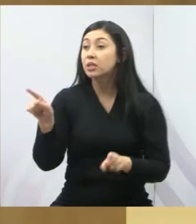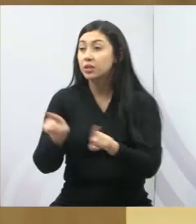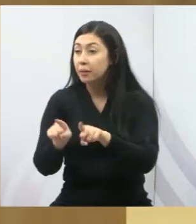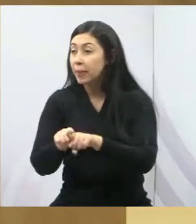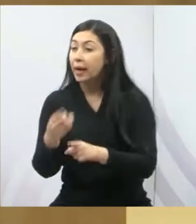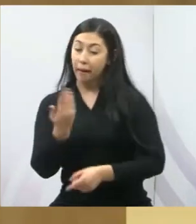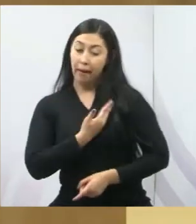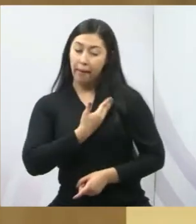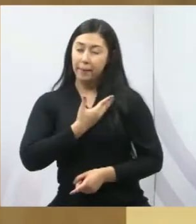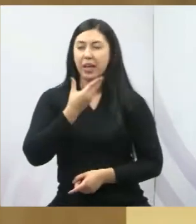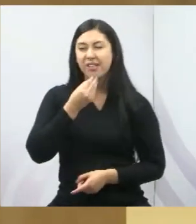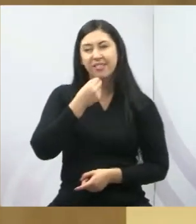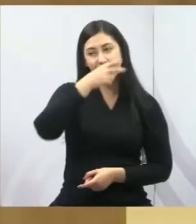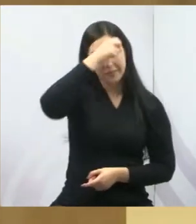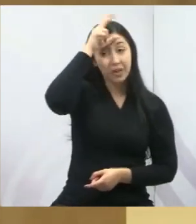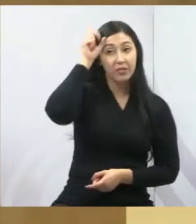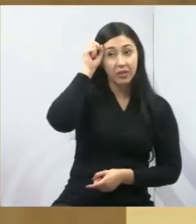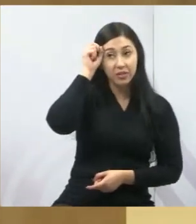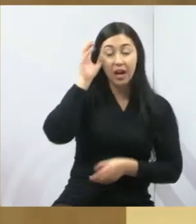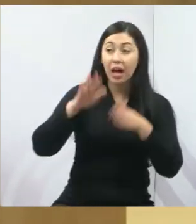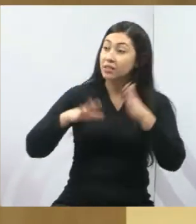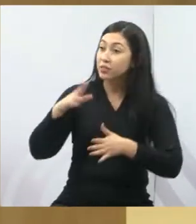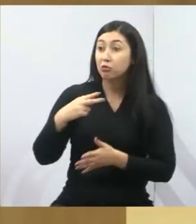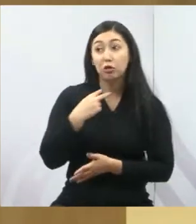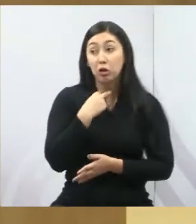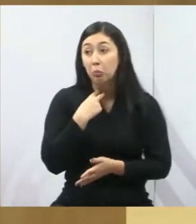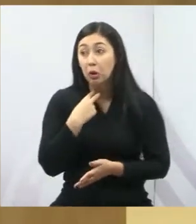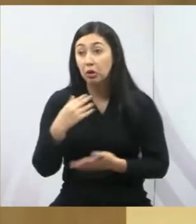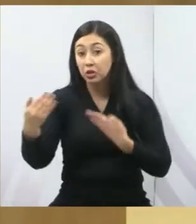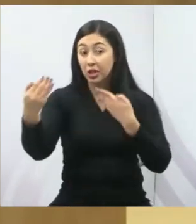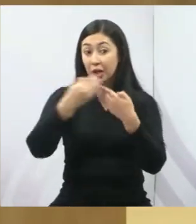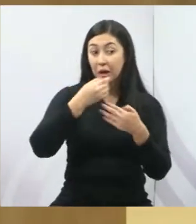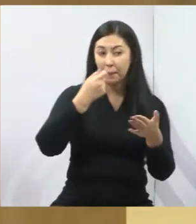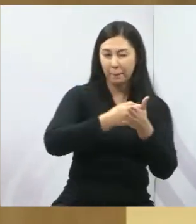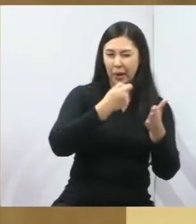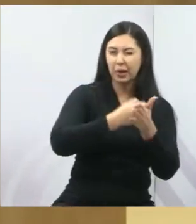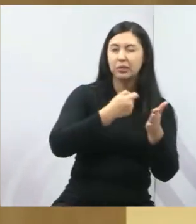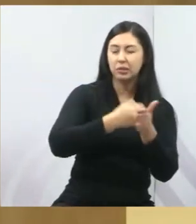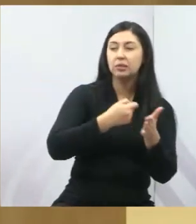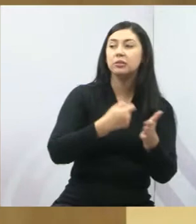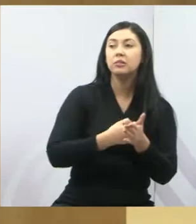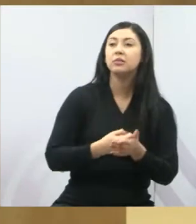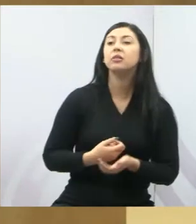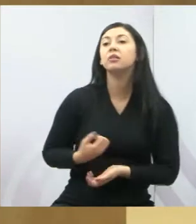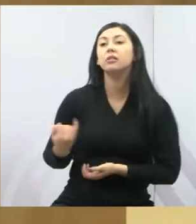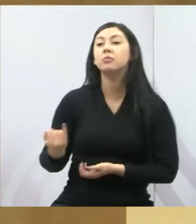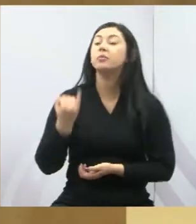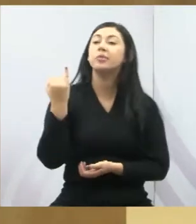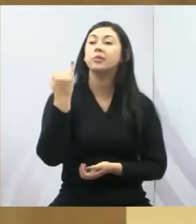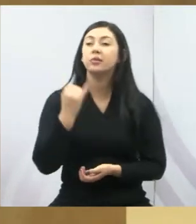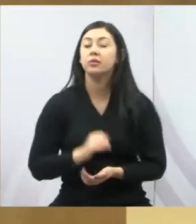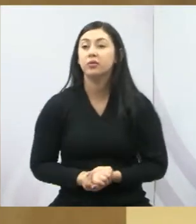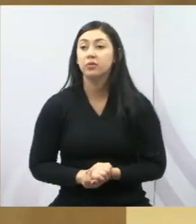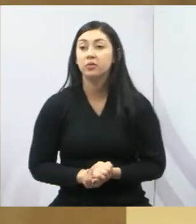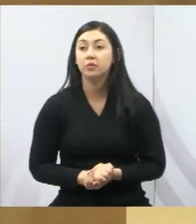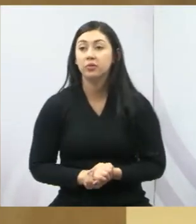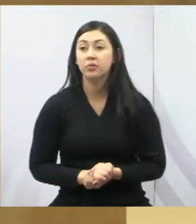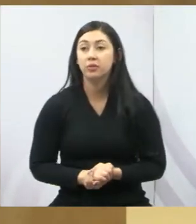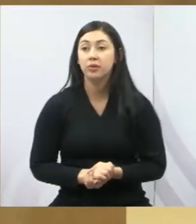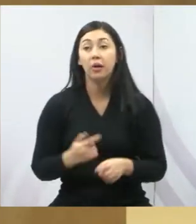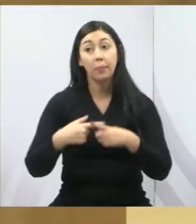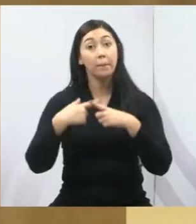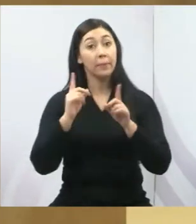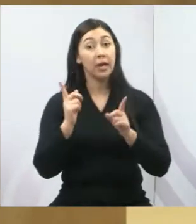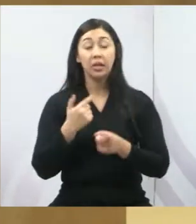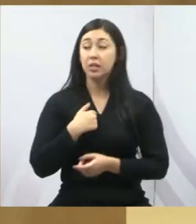prefeito Isaías. Muitas vezes não pode vir aqui e fazer as cobranças que são importantes serem feitas. Mas dizer para o Meia Lua